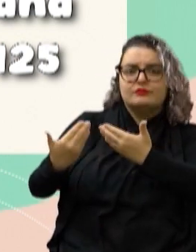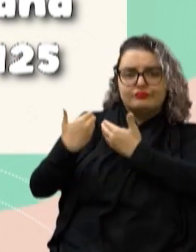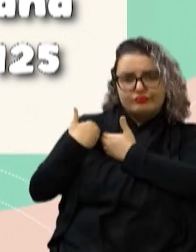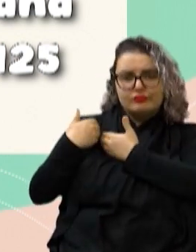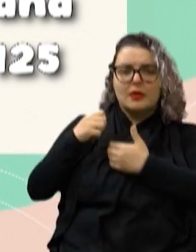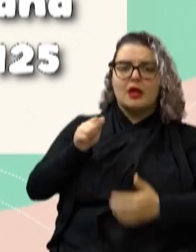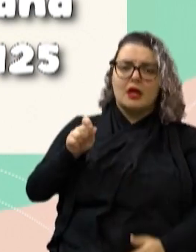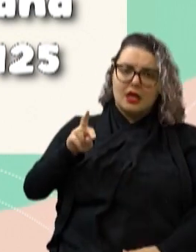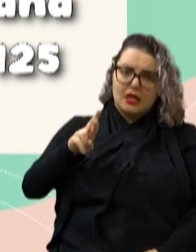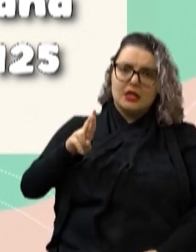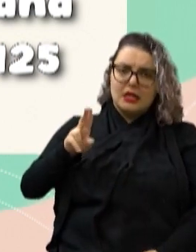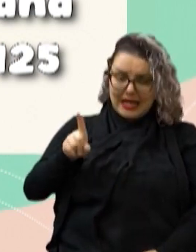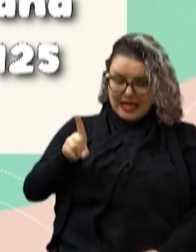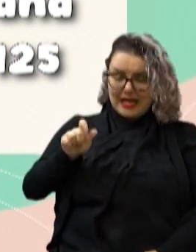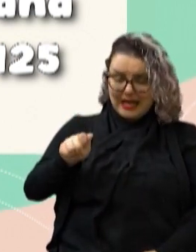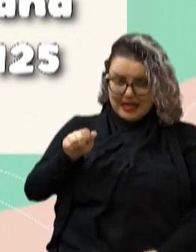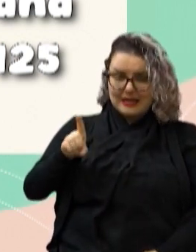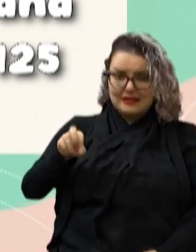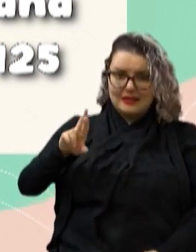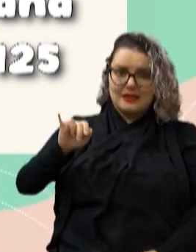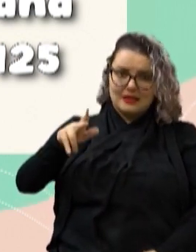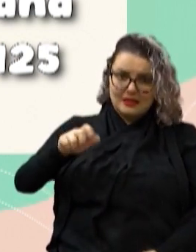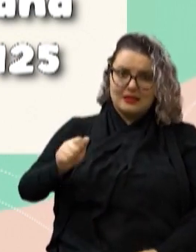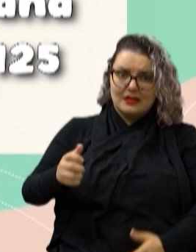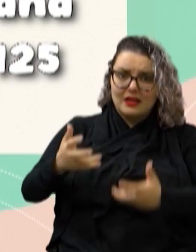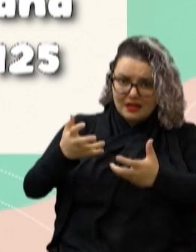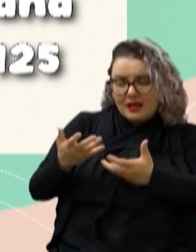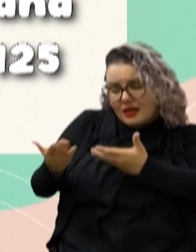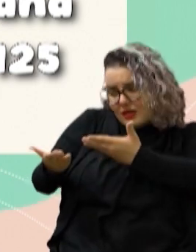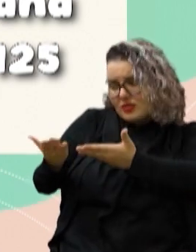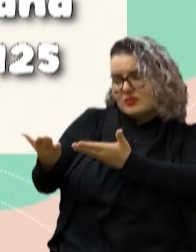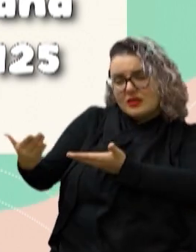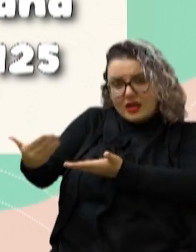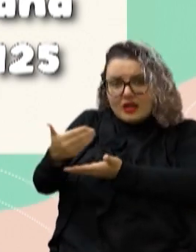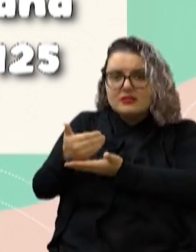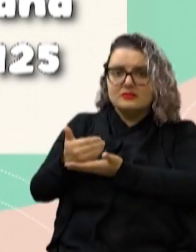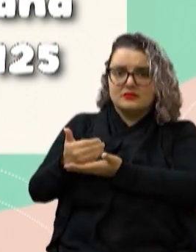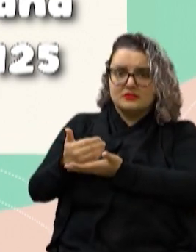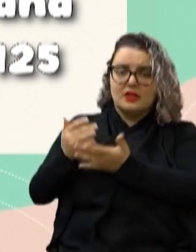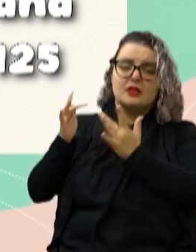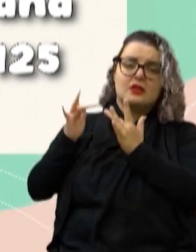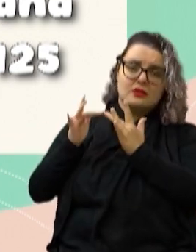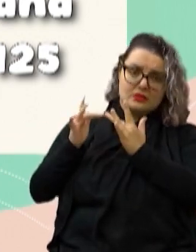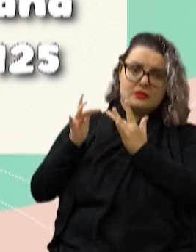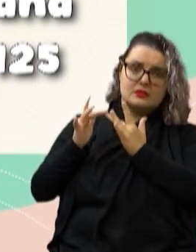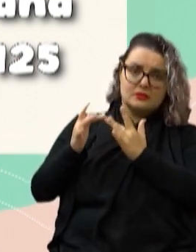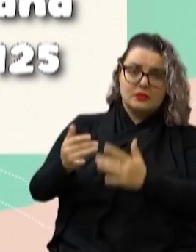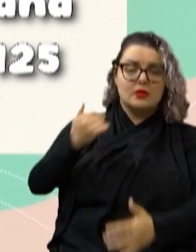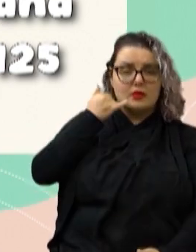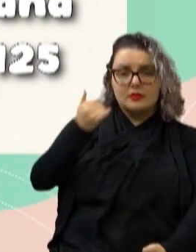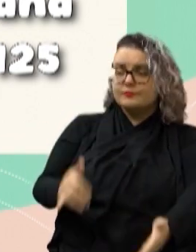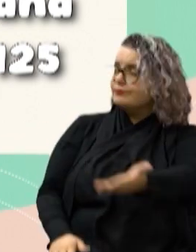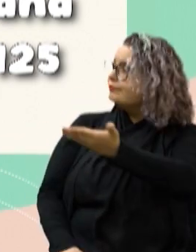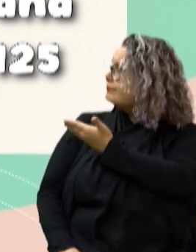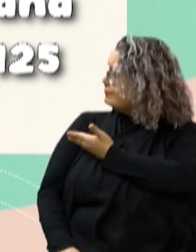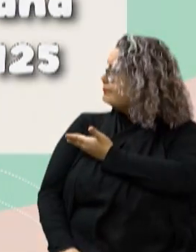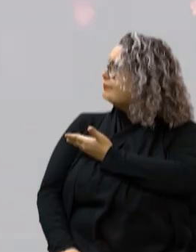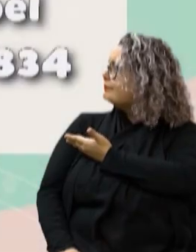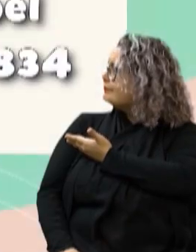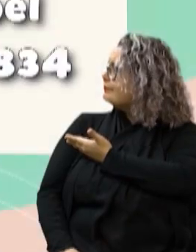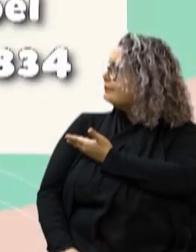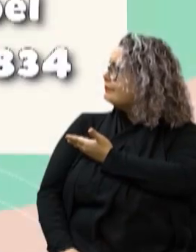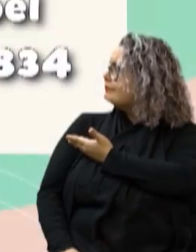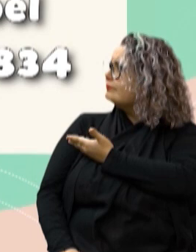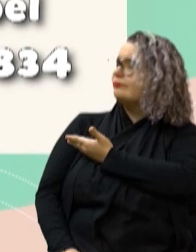Adriana Se quiser colaborar e acolher esse cãozinho abandonado entre em contato com o telefone que está na